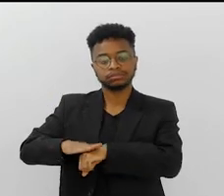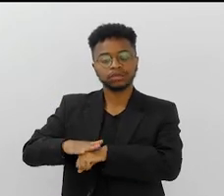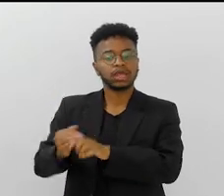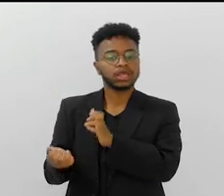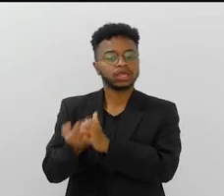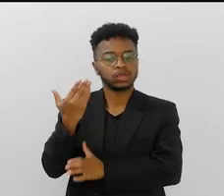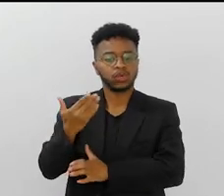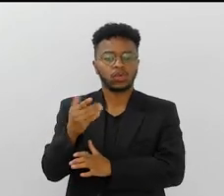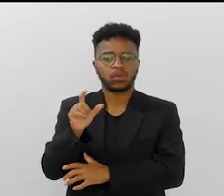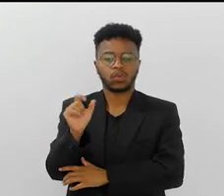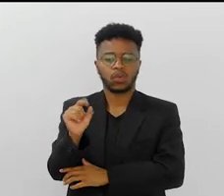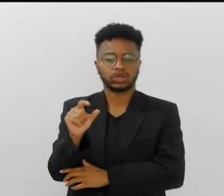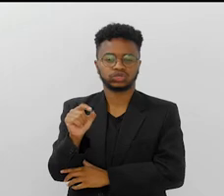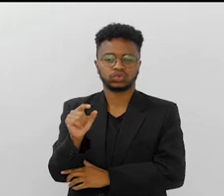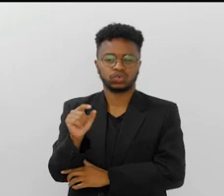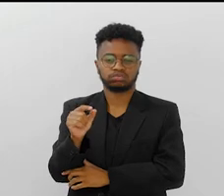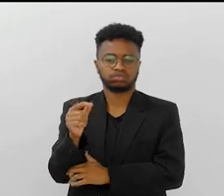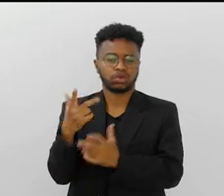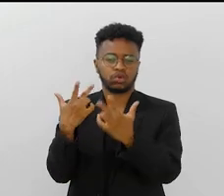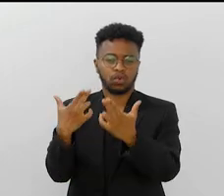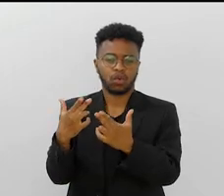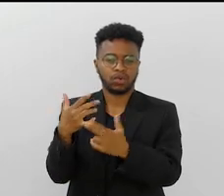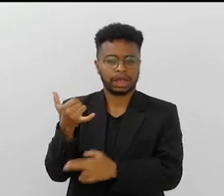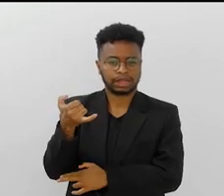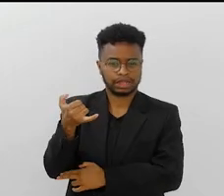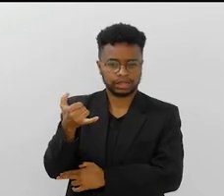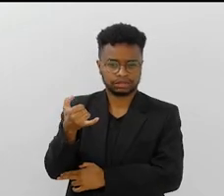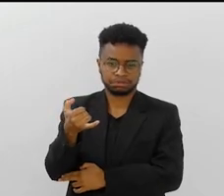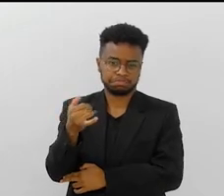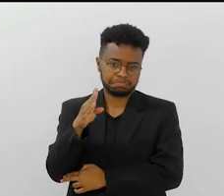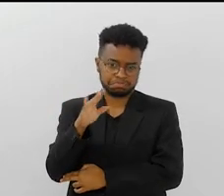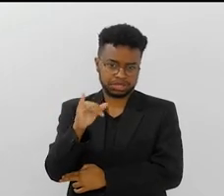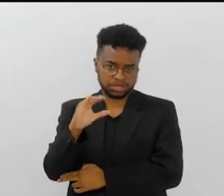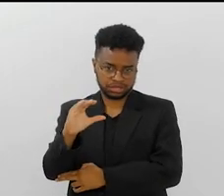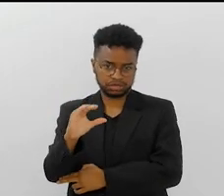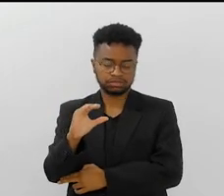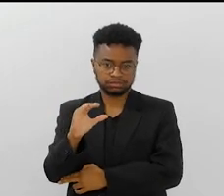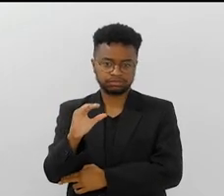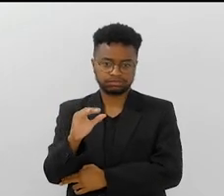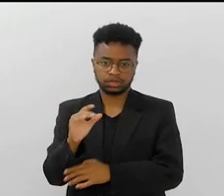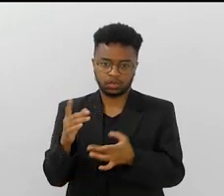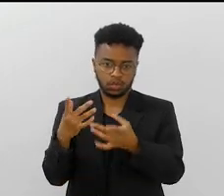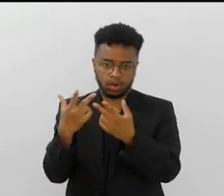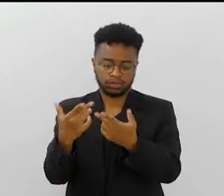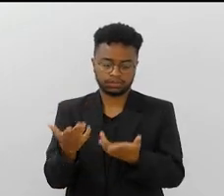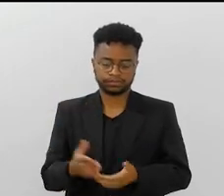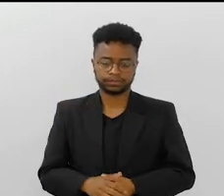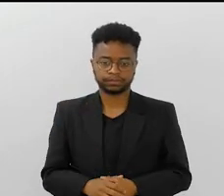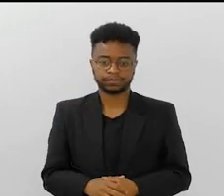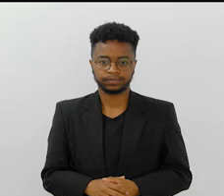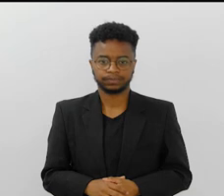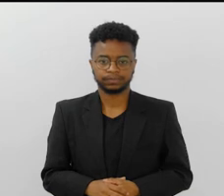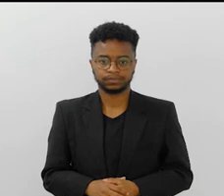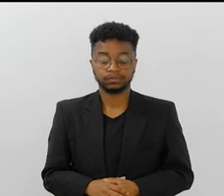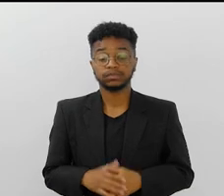ele inaugura o azulão, esse azul bique, digamos assim, azul caneta,